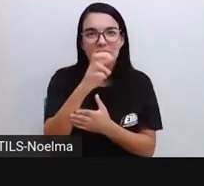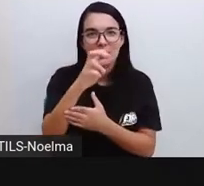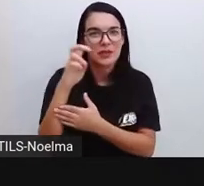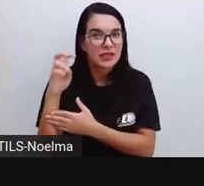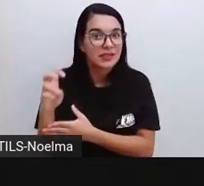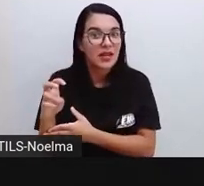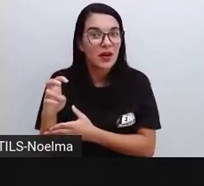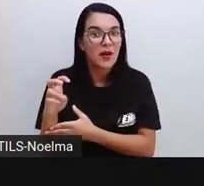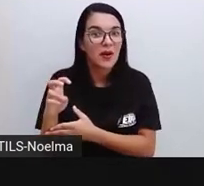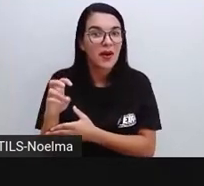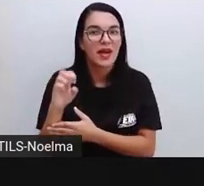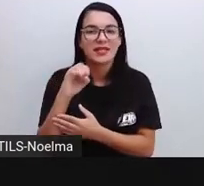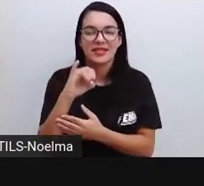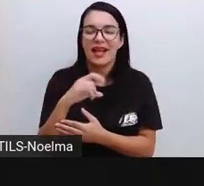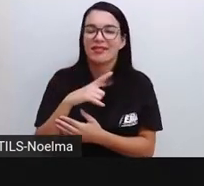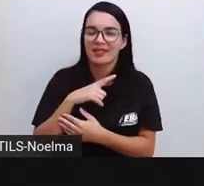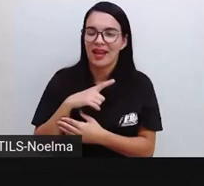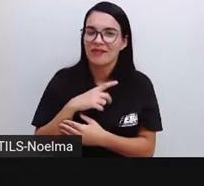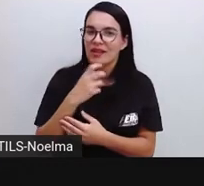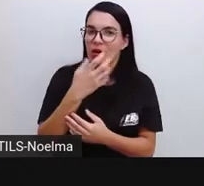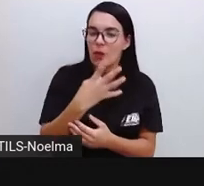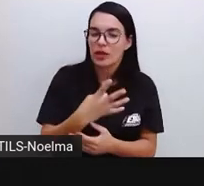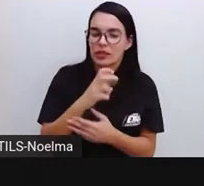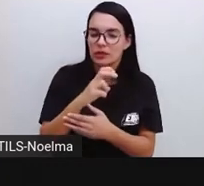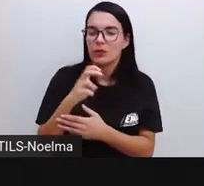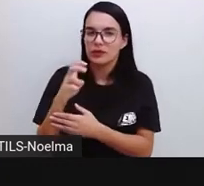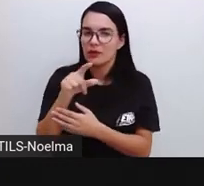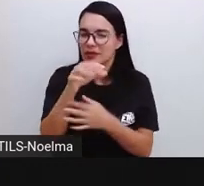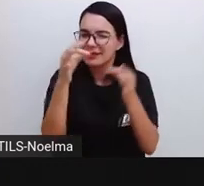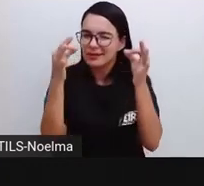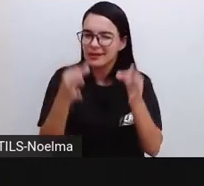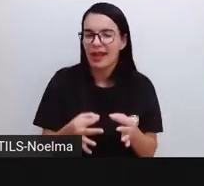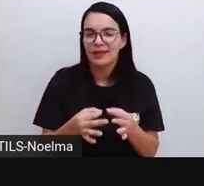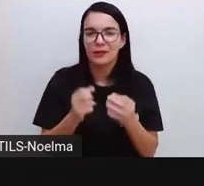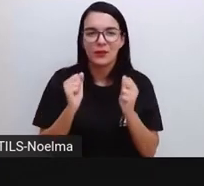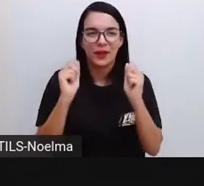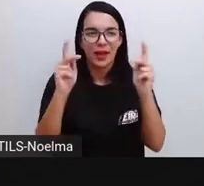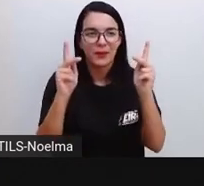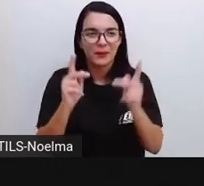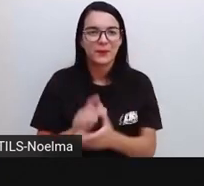Se vocês obtiveram aí esse resultado, está correto, certo?